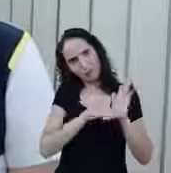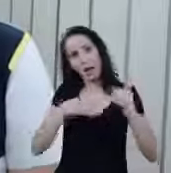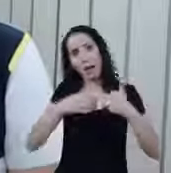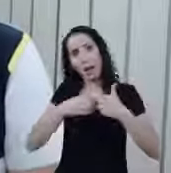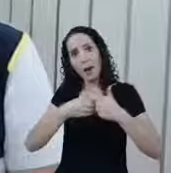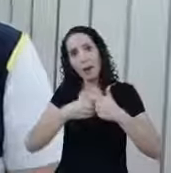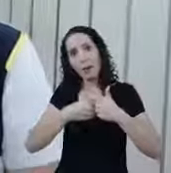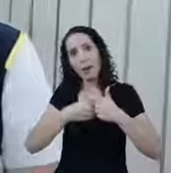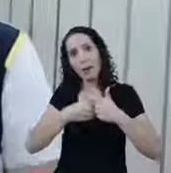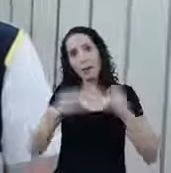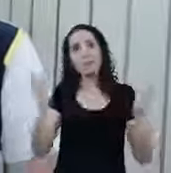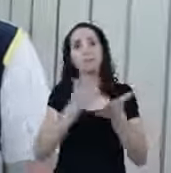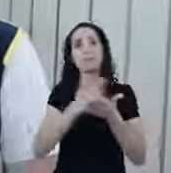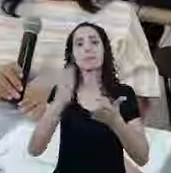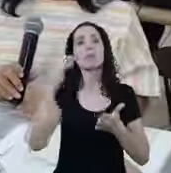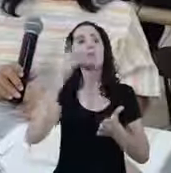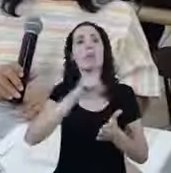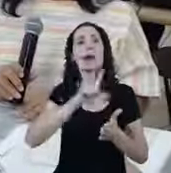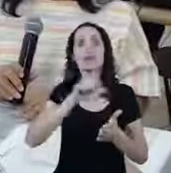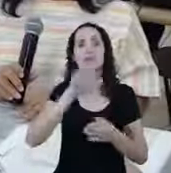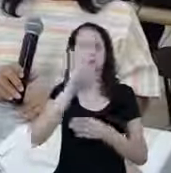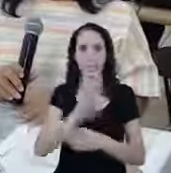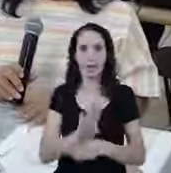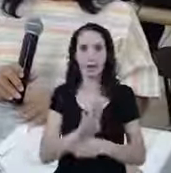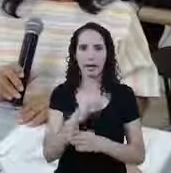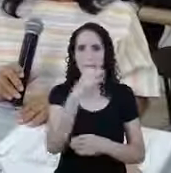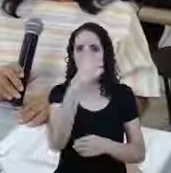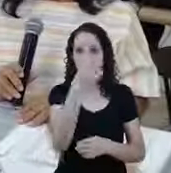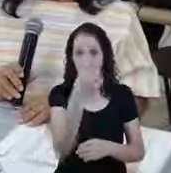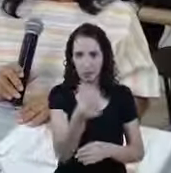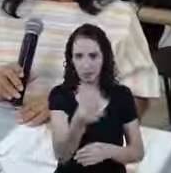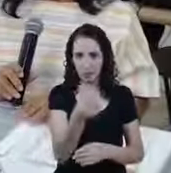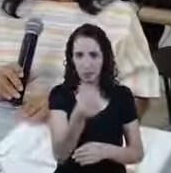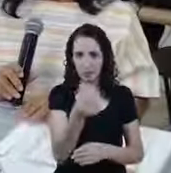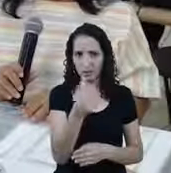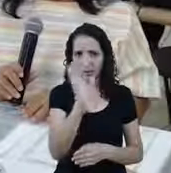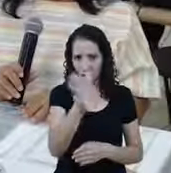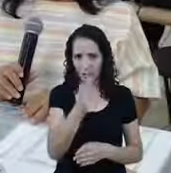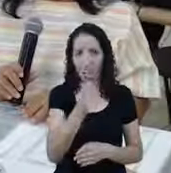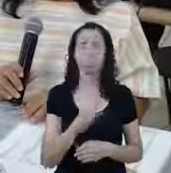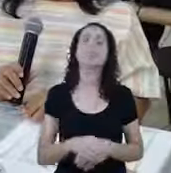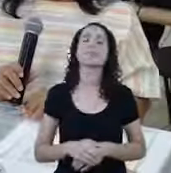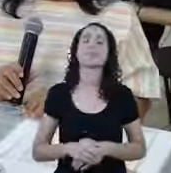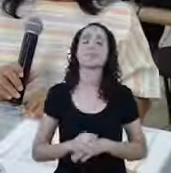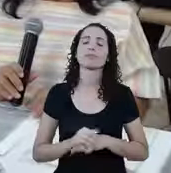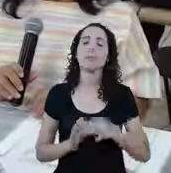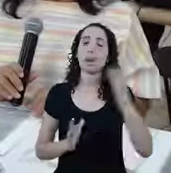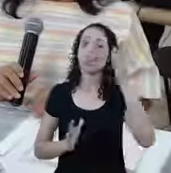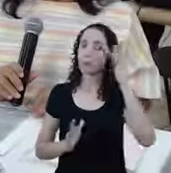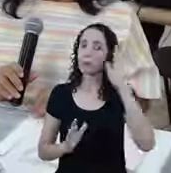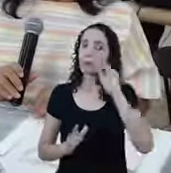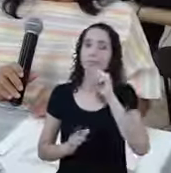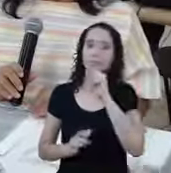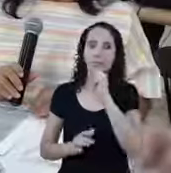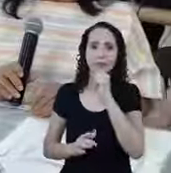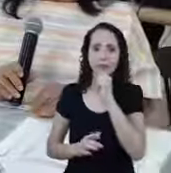Já está fixado isso ou não? É Assim A grande dificuldade Que a gente verifica hoje É justamente